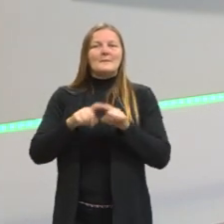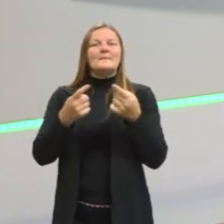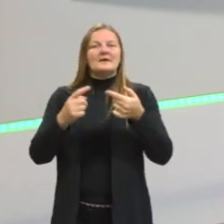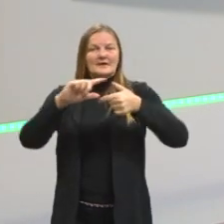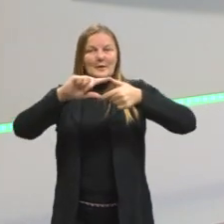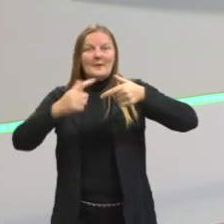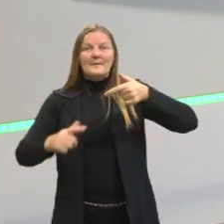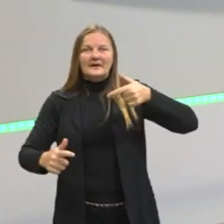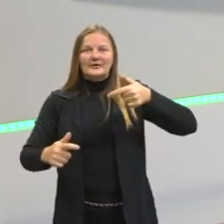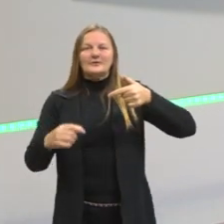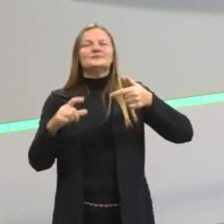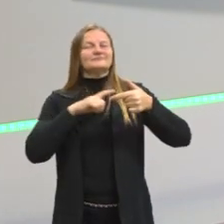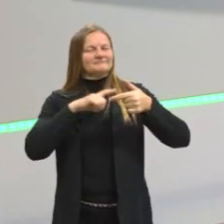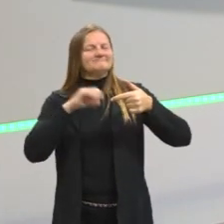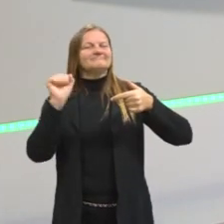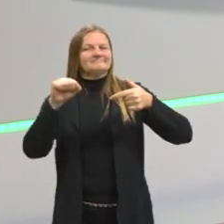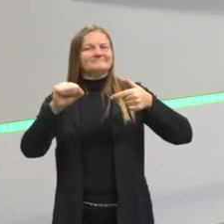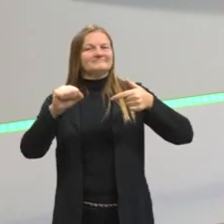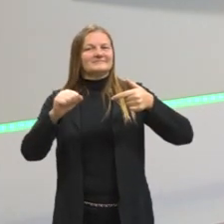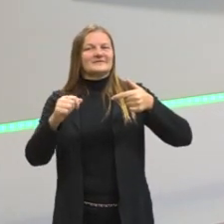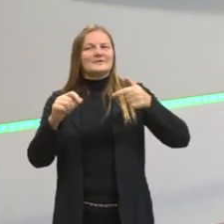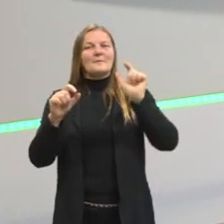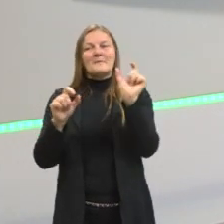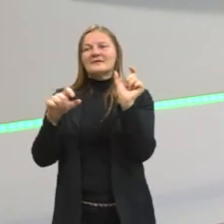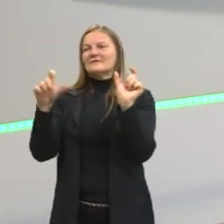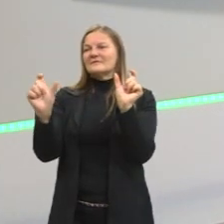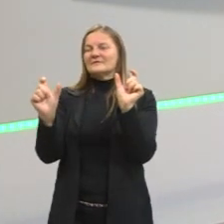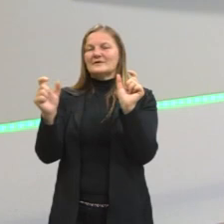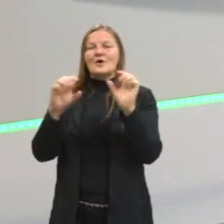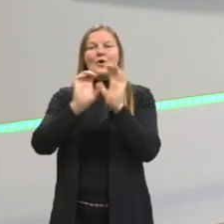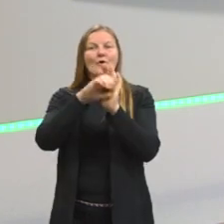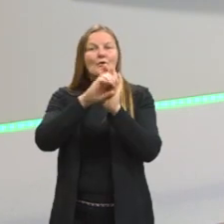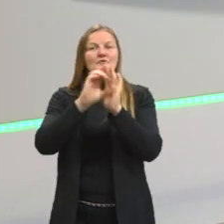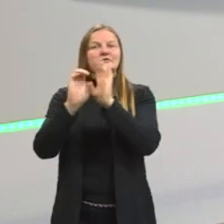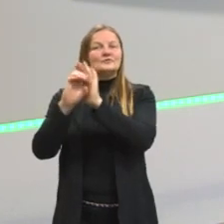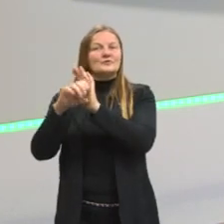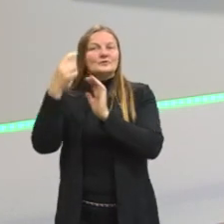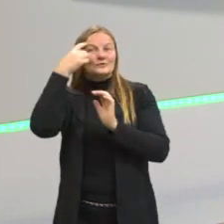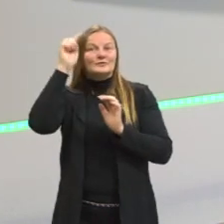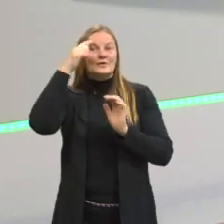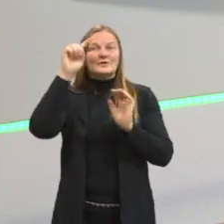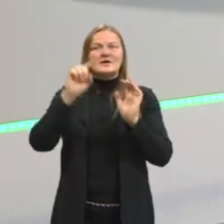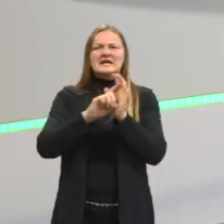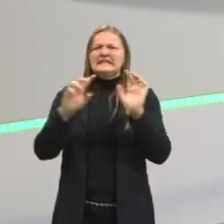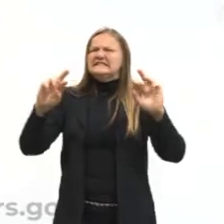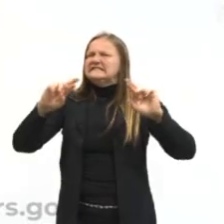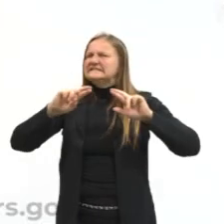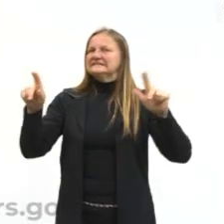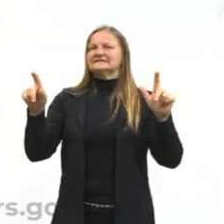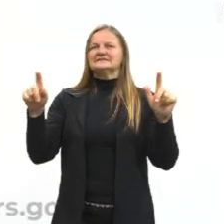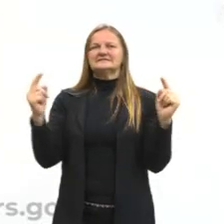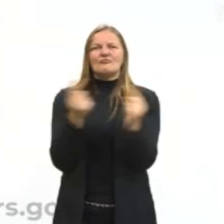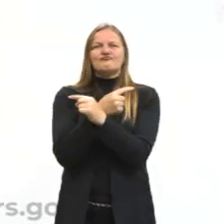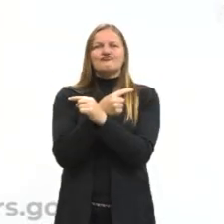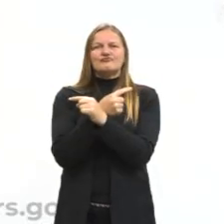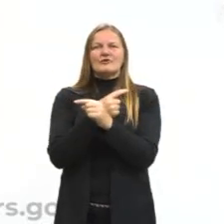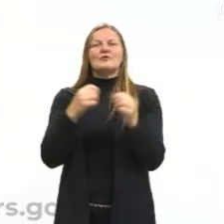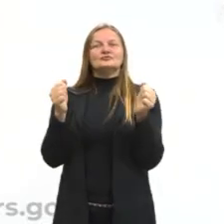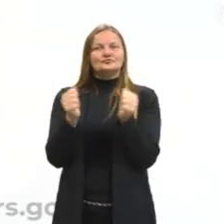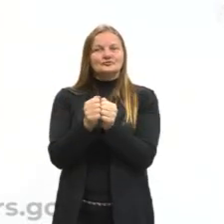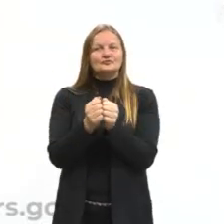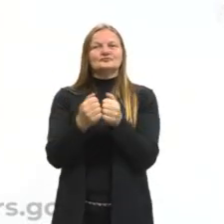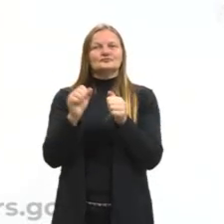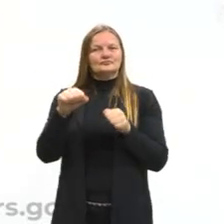o paradoxo vai nos dar essa ideia de que dois termos, dois conceitos, duas ideias extremamente opostas, podem